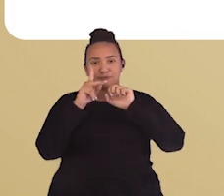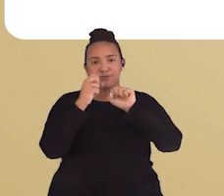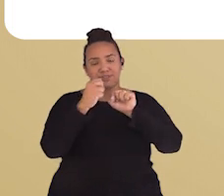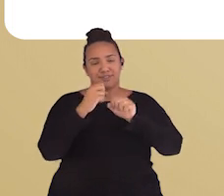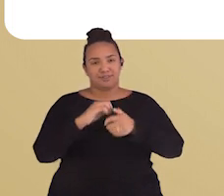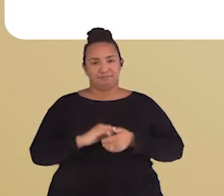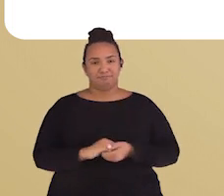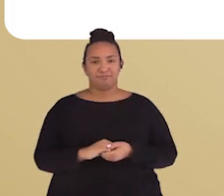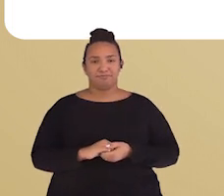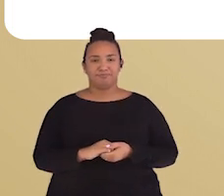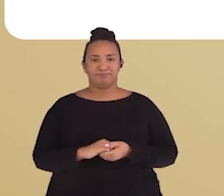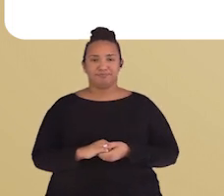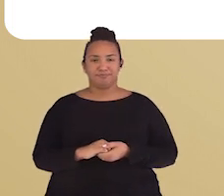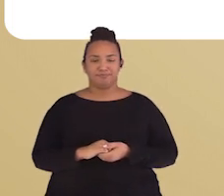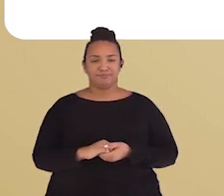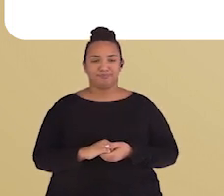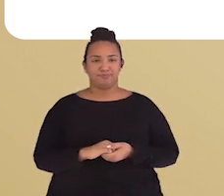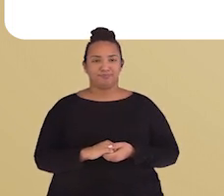manda.